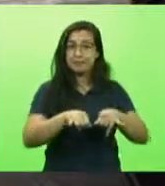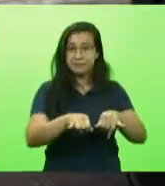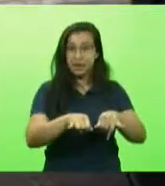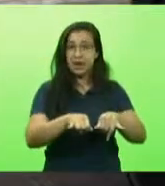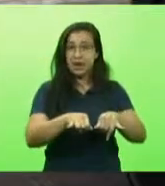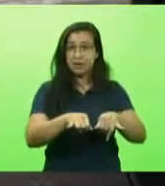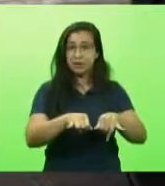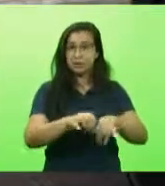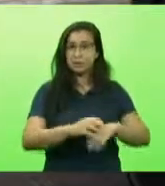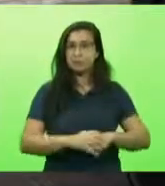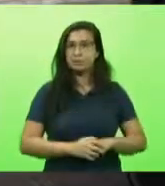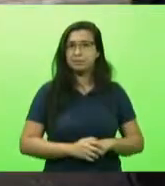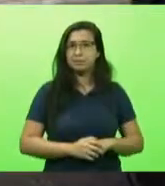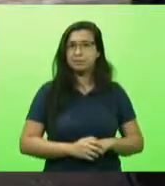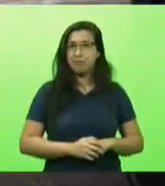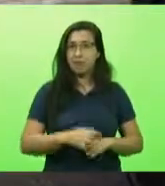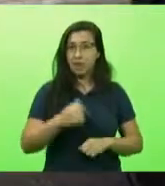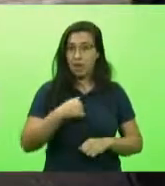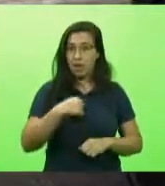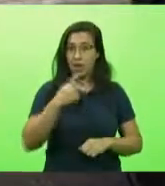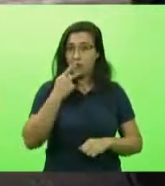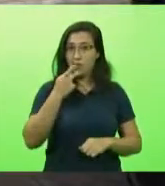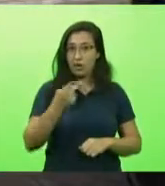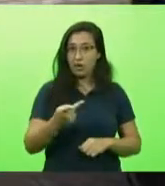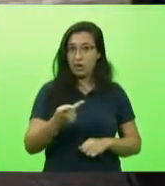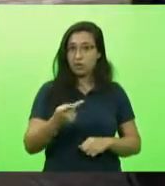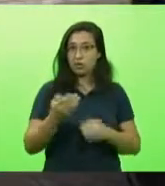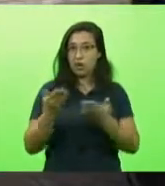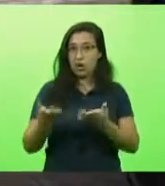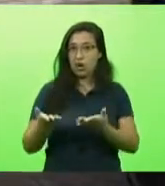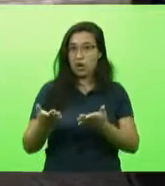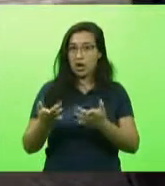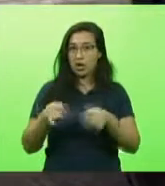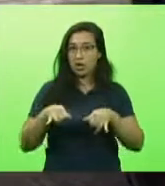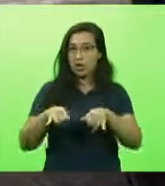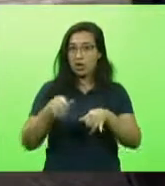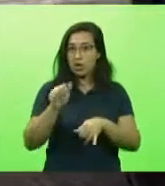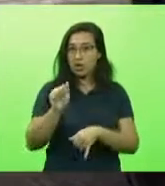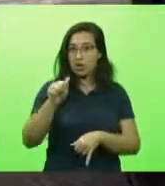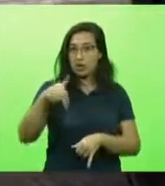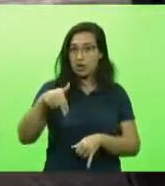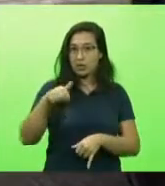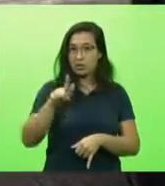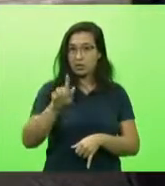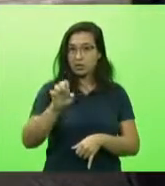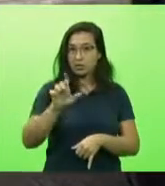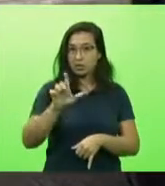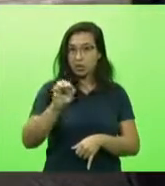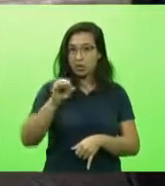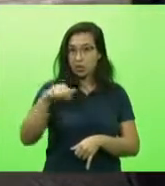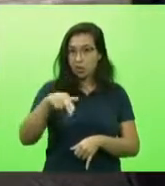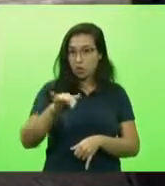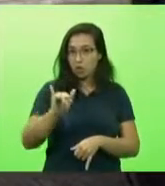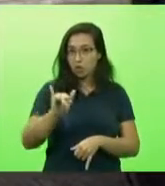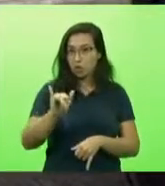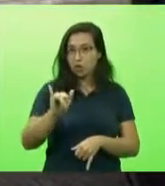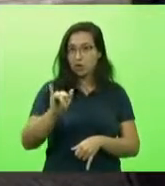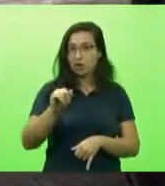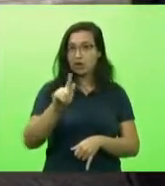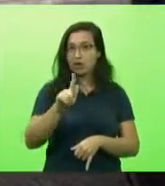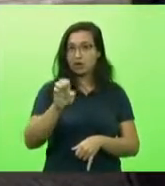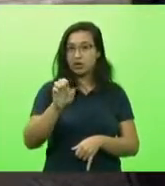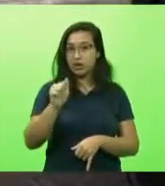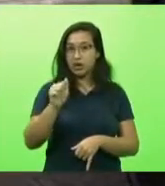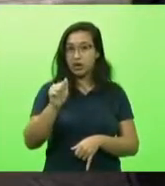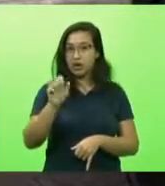peraí, peraí. Eu não estou dizendo que o Angelone pagou mais impostos, que o Giasse pagou mais impostos. Não, não. O que eu estou dizendo